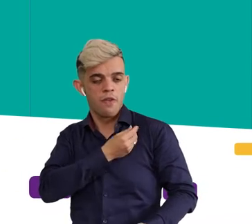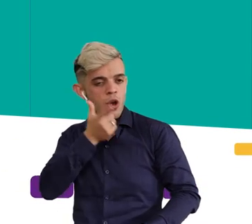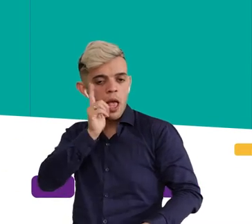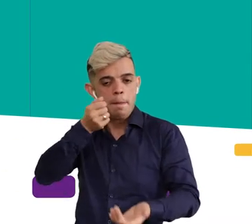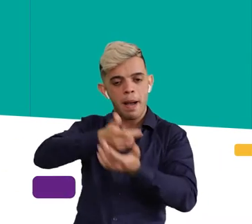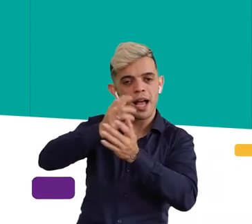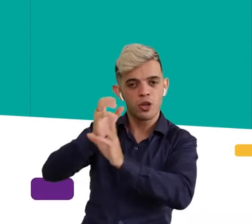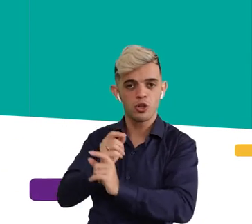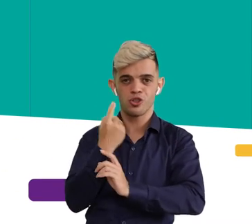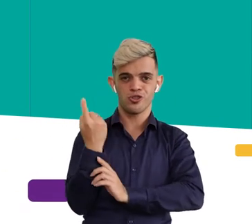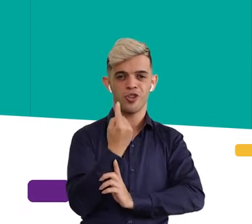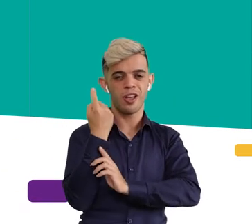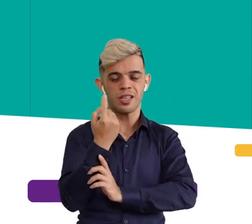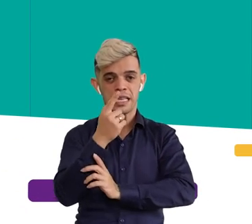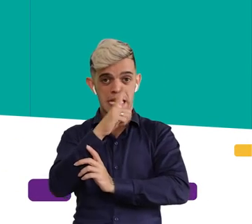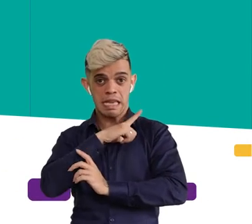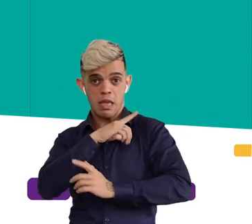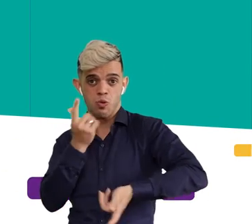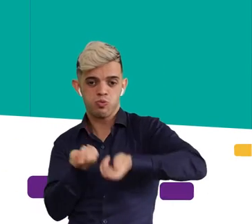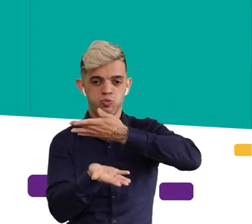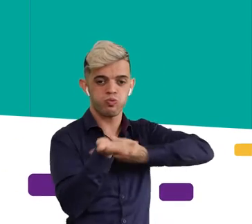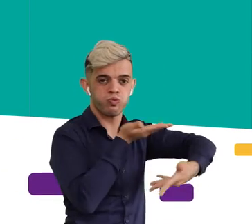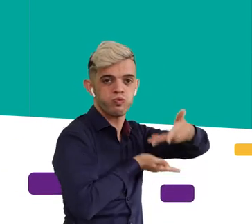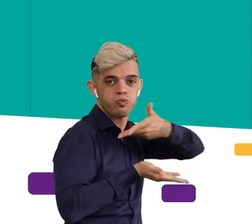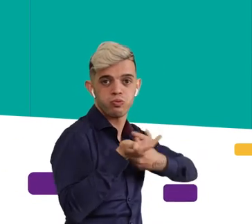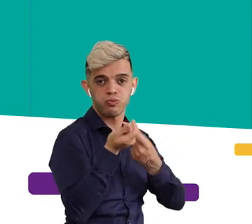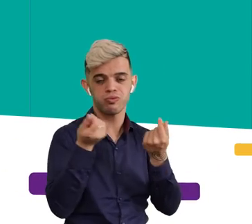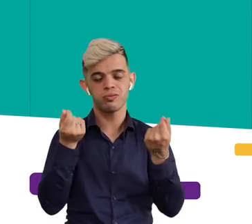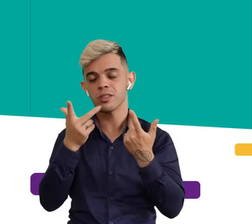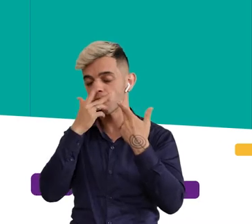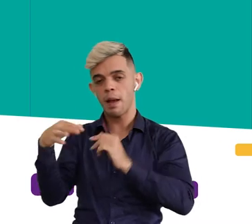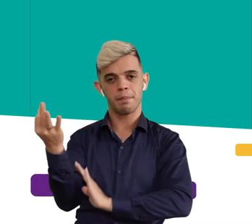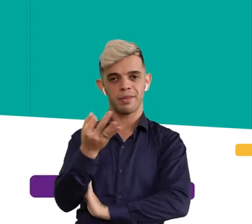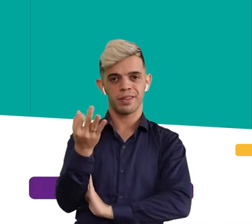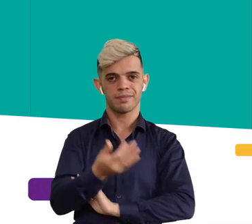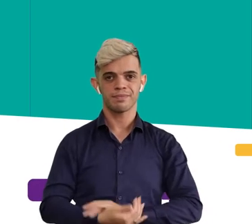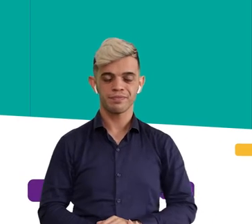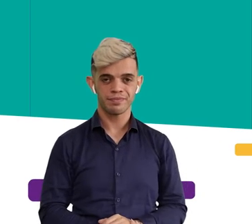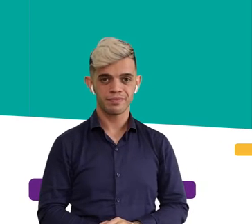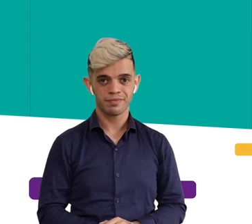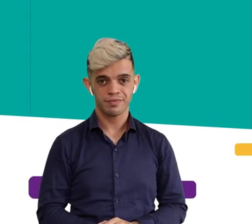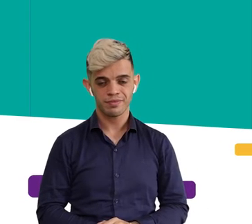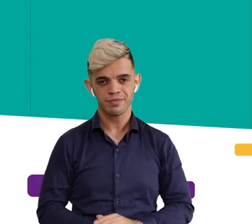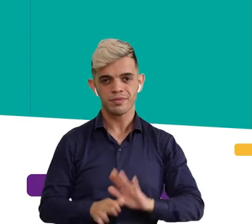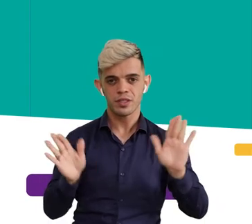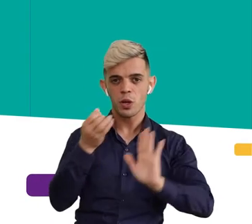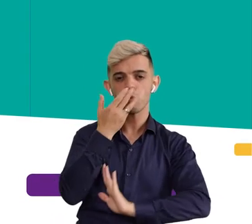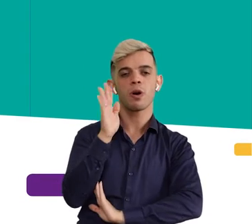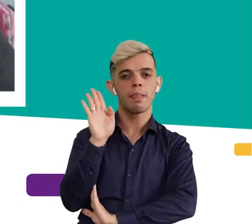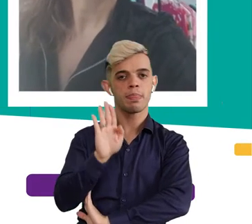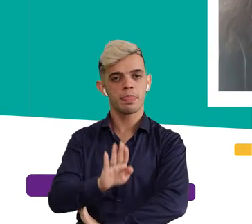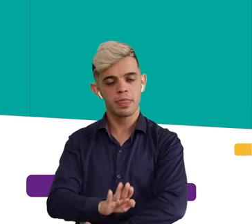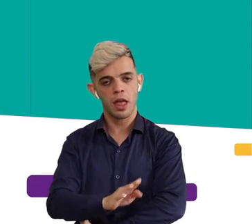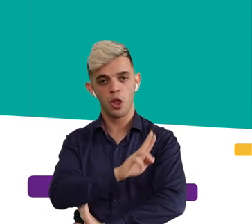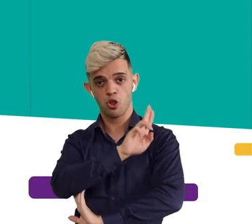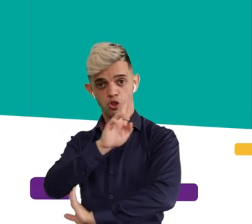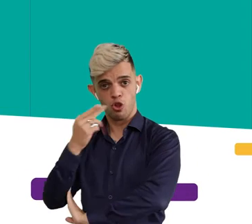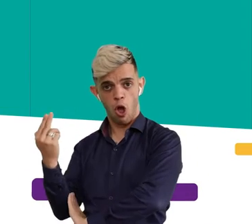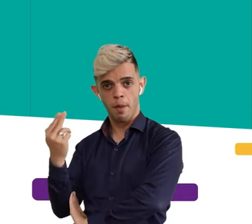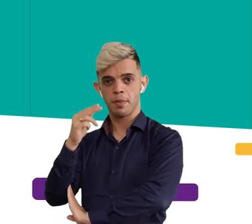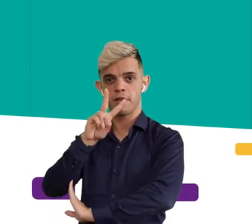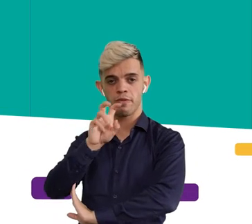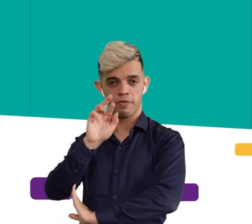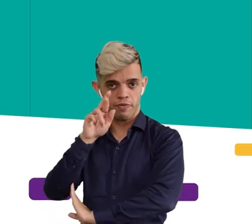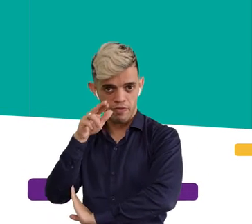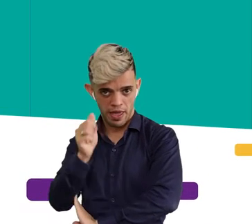de viver, de se sustentar, de gerar renda, então é a perfeição. Boa